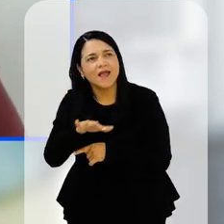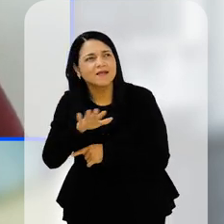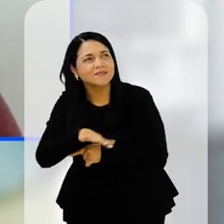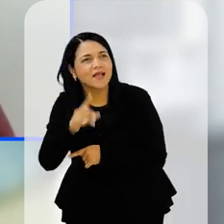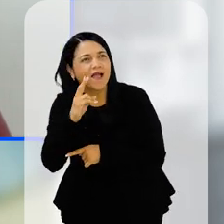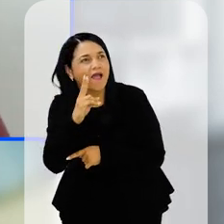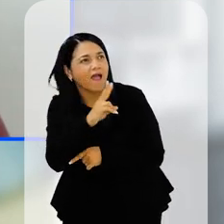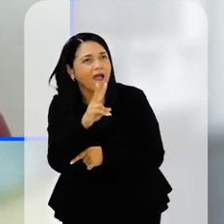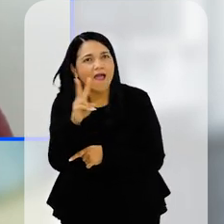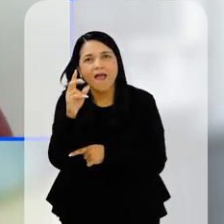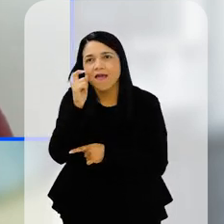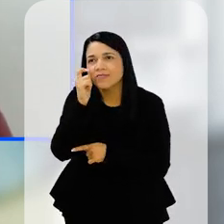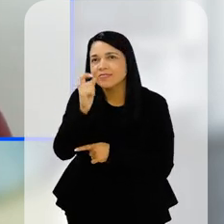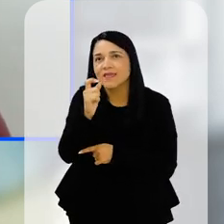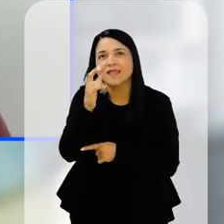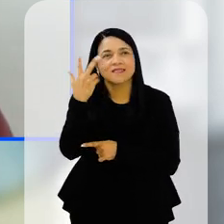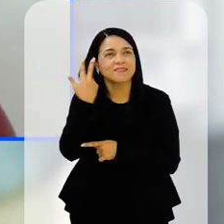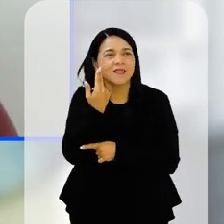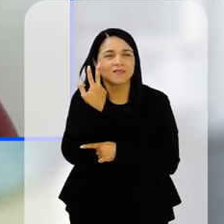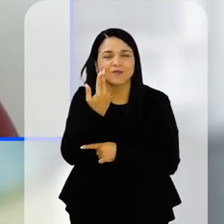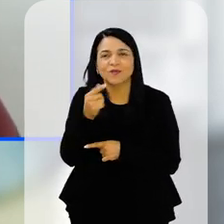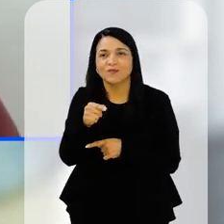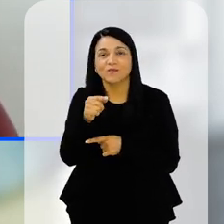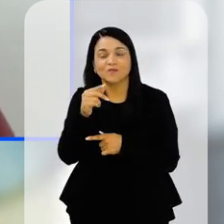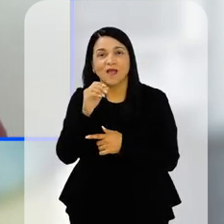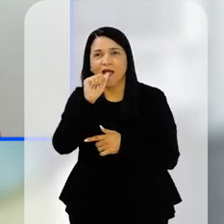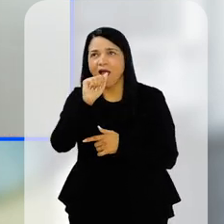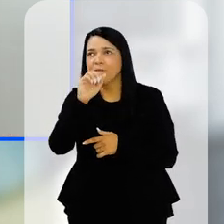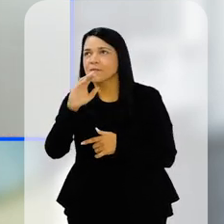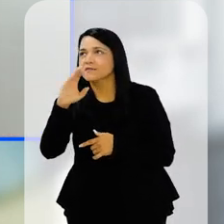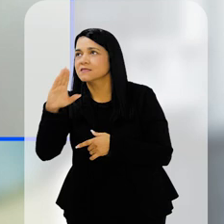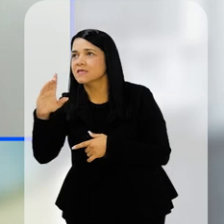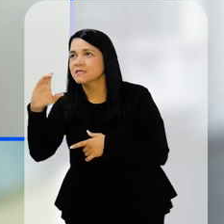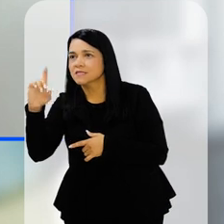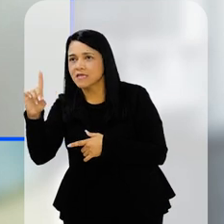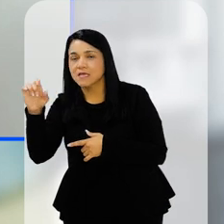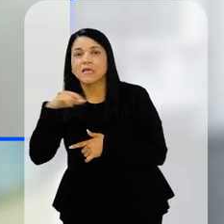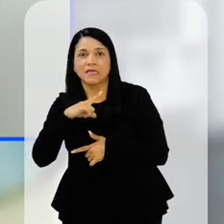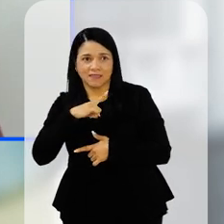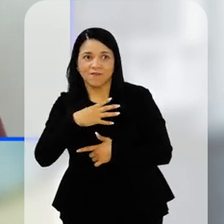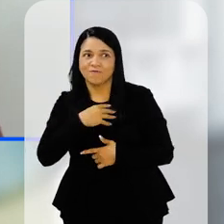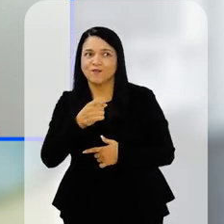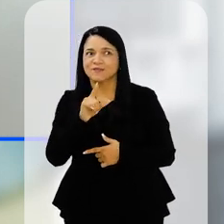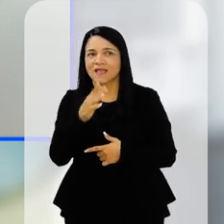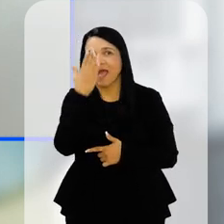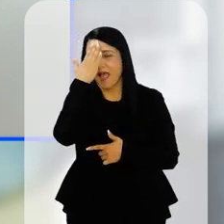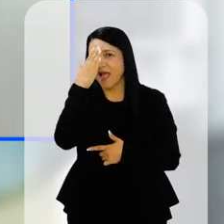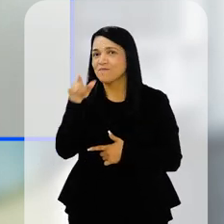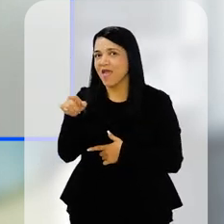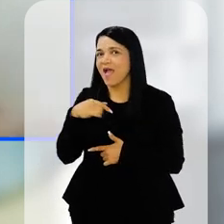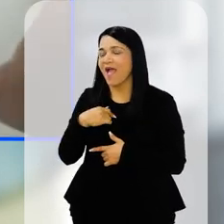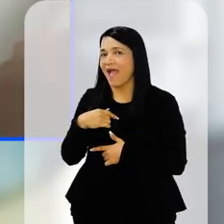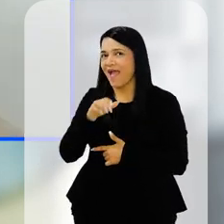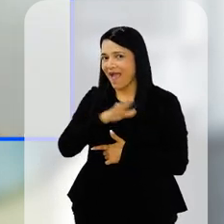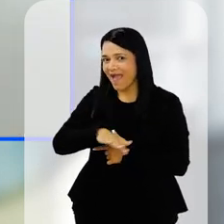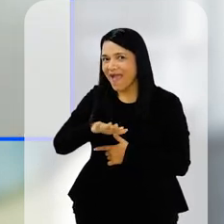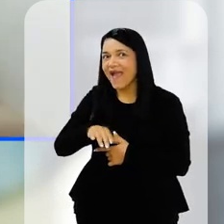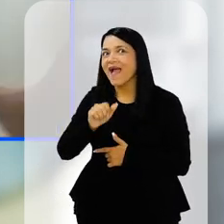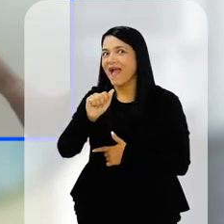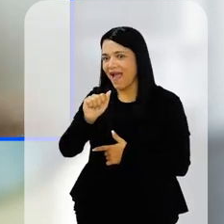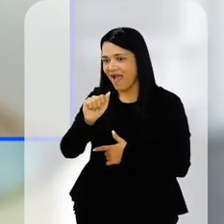vai, ela tem esse interesse natural, quando ela começa a aprender as letras, quem tem filho sabe disso, a letra do meu nome,